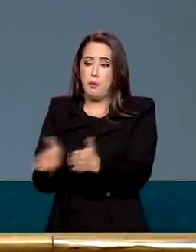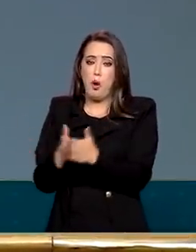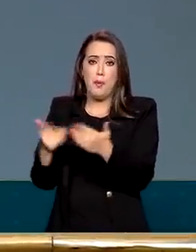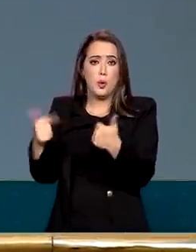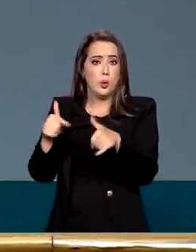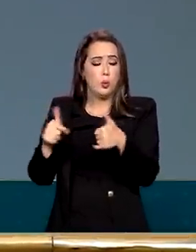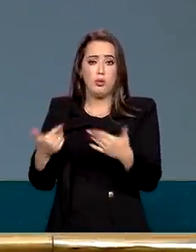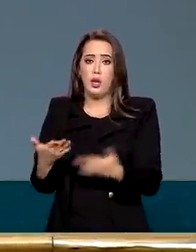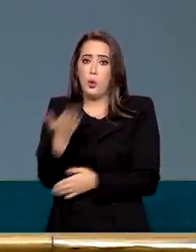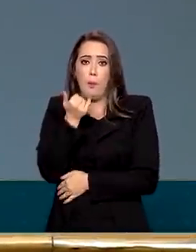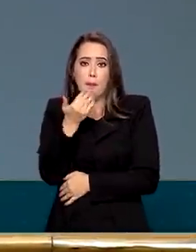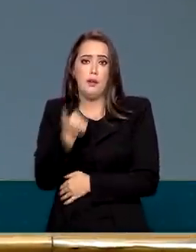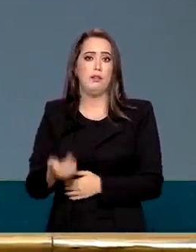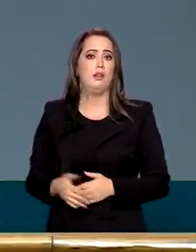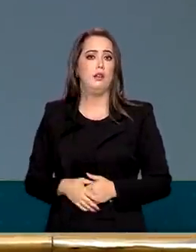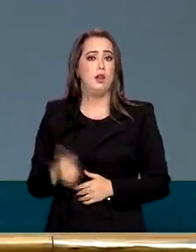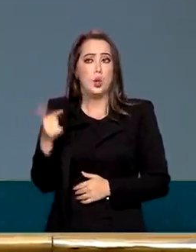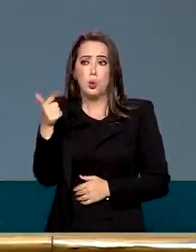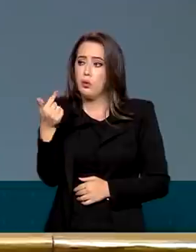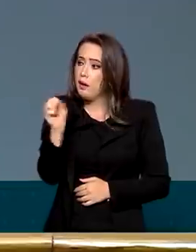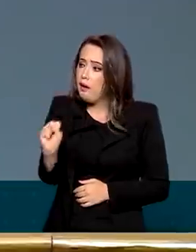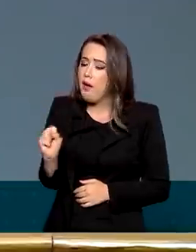estão sem gás, estão tendo que cozinhar a lenha.